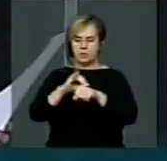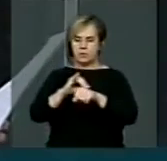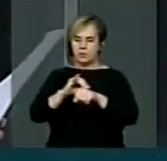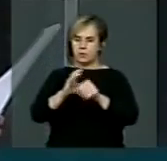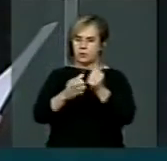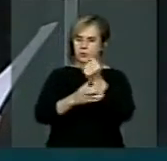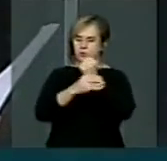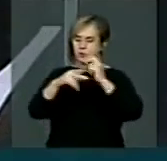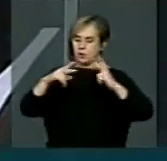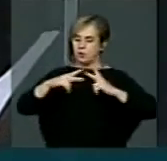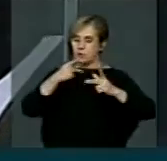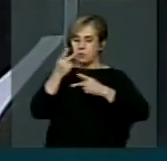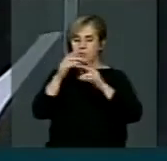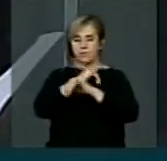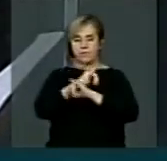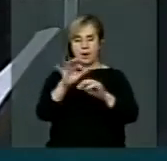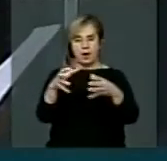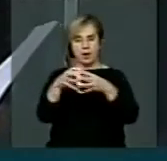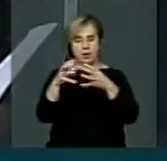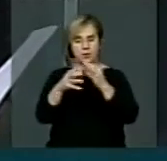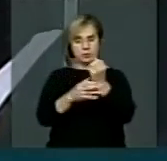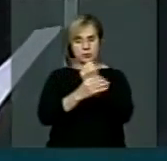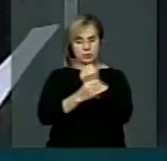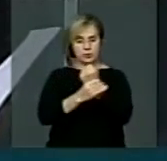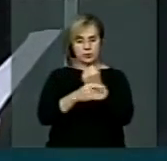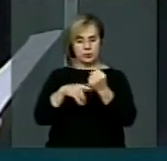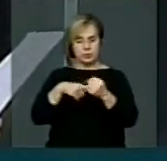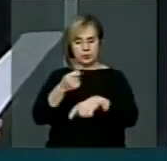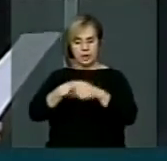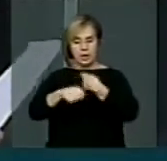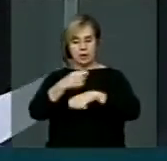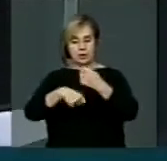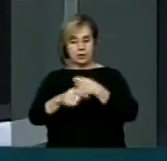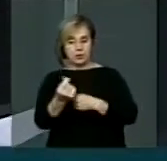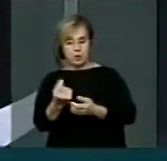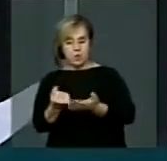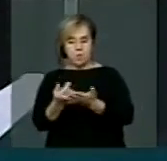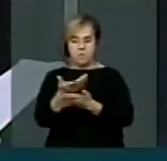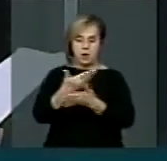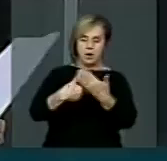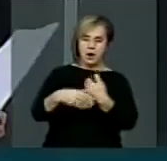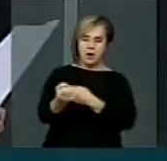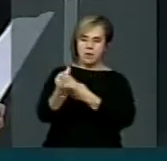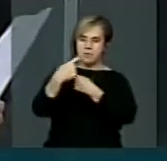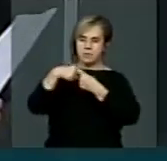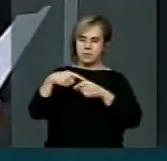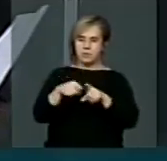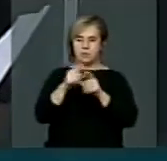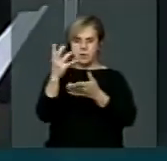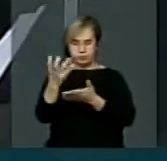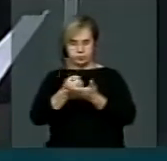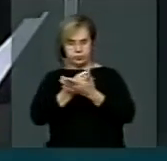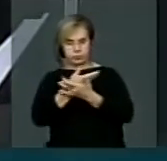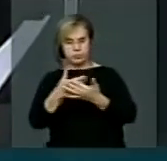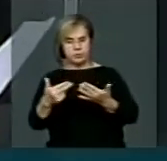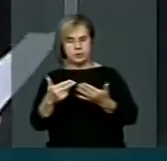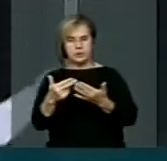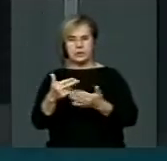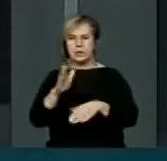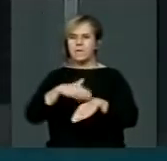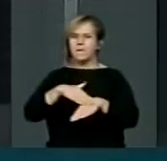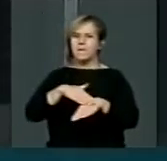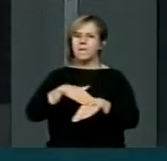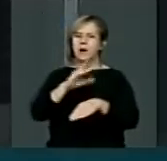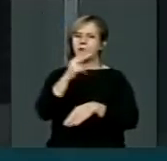indicam que o setor de seguros movimenta com indenizações, benefícios e resgate, com a tia superior